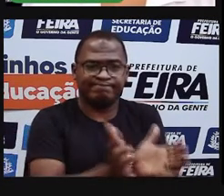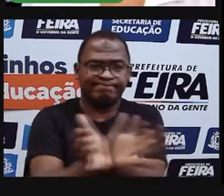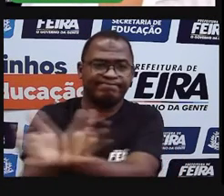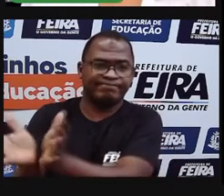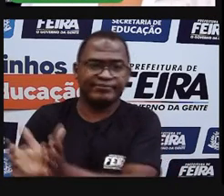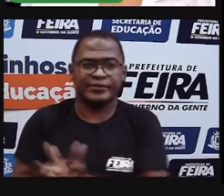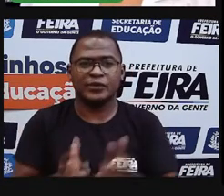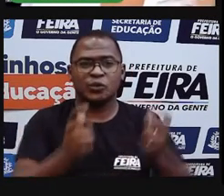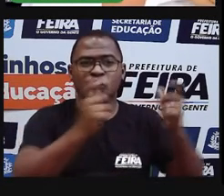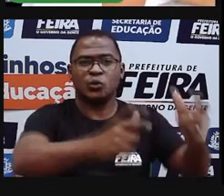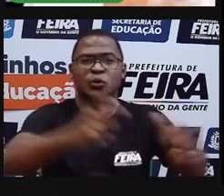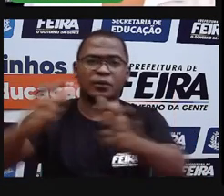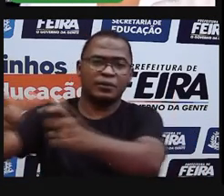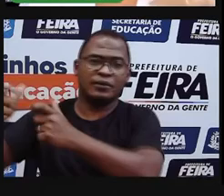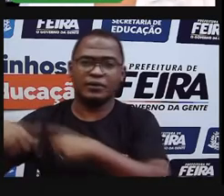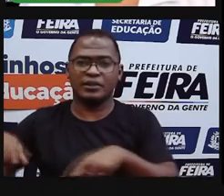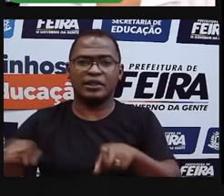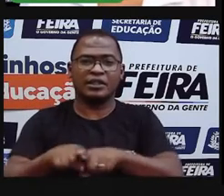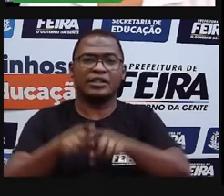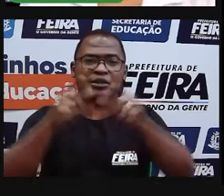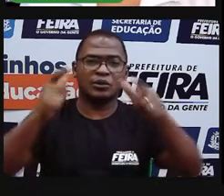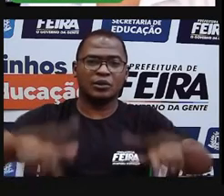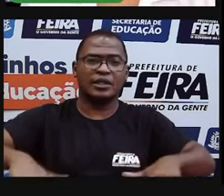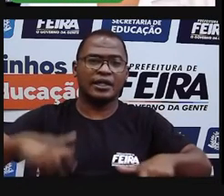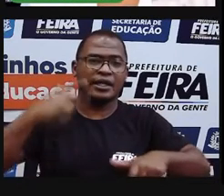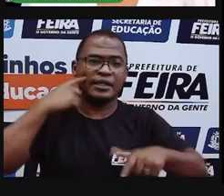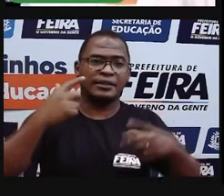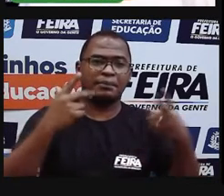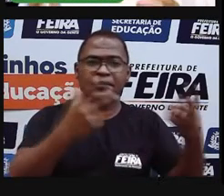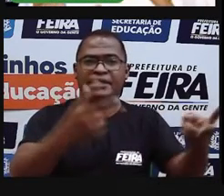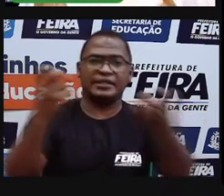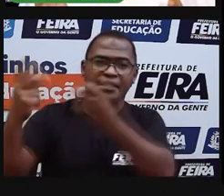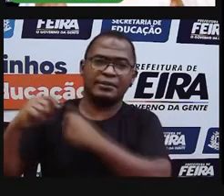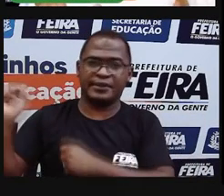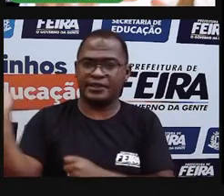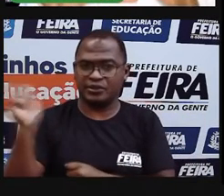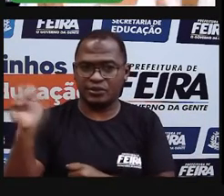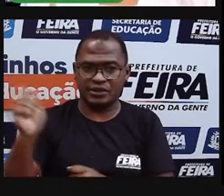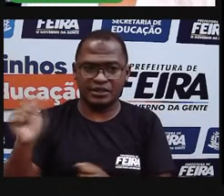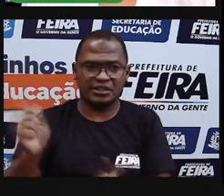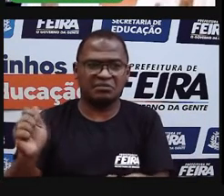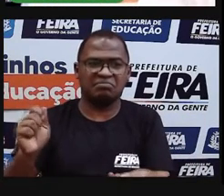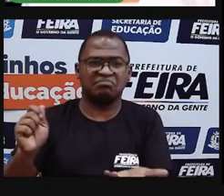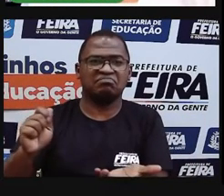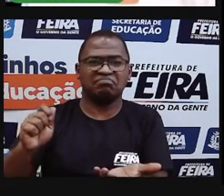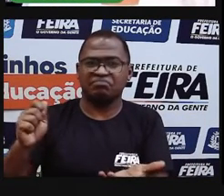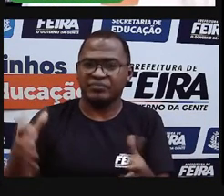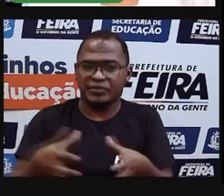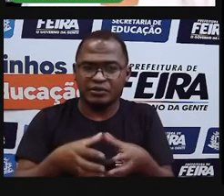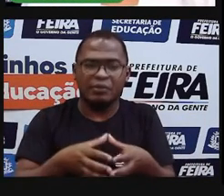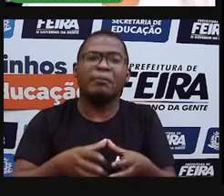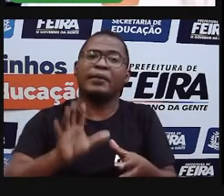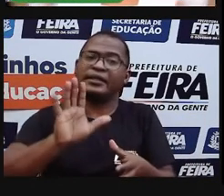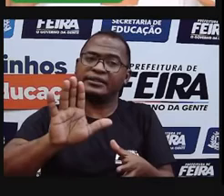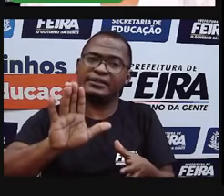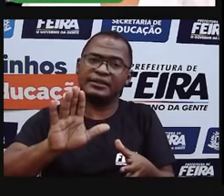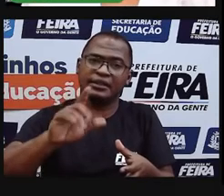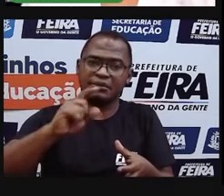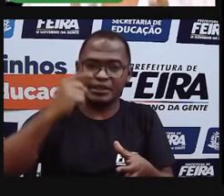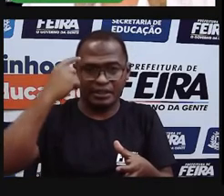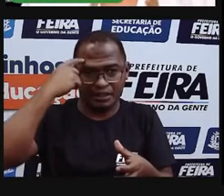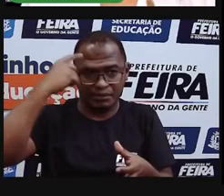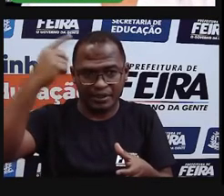bairro, a gente convive com pessoas diferentes na associação. Então, o respeito deve haver sempre. A gente